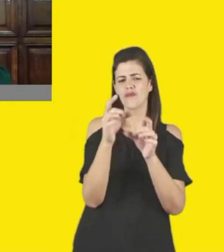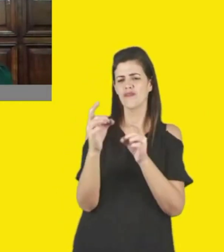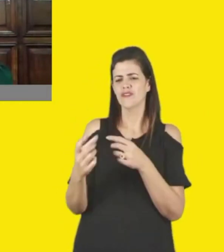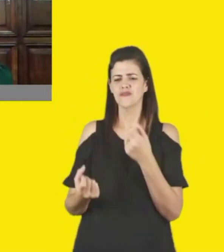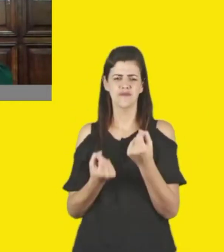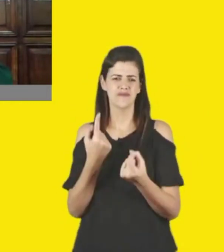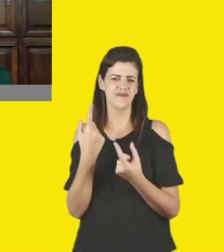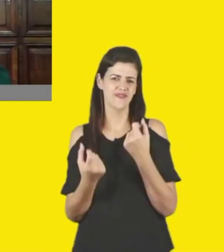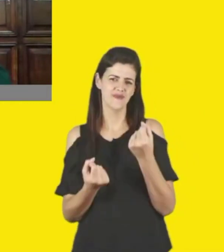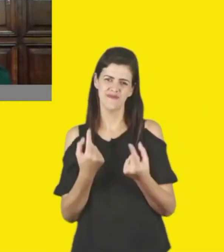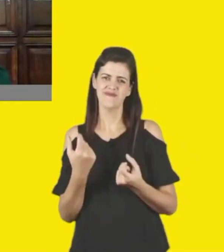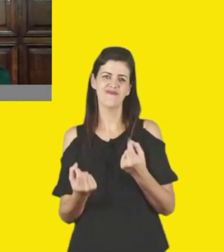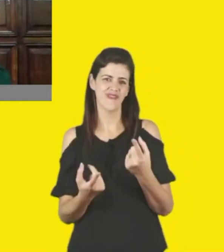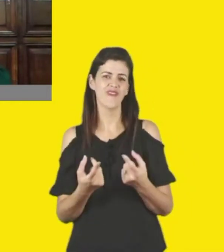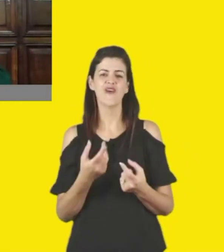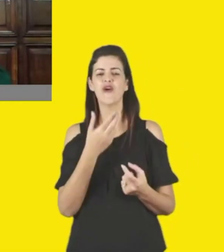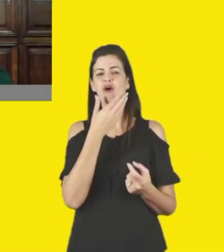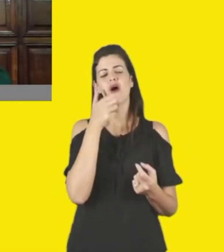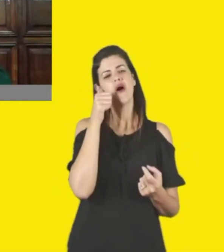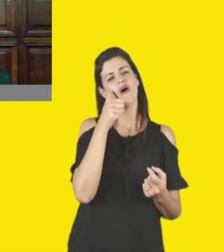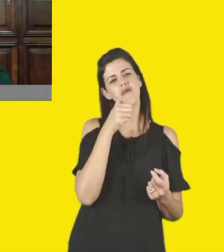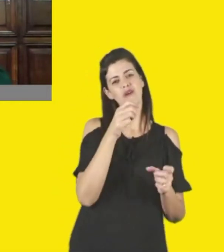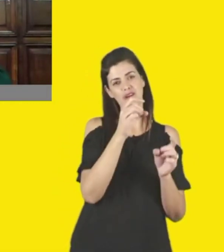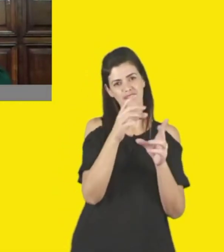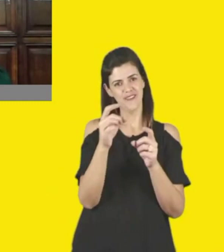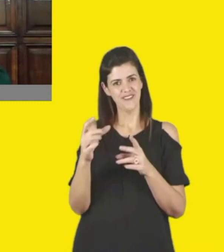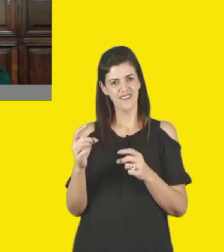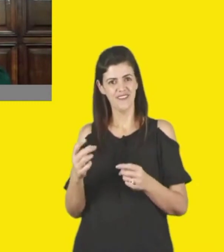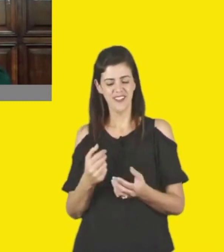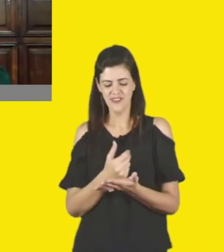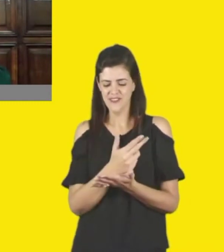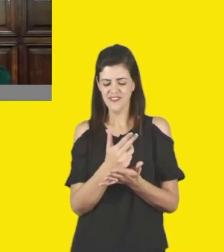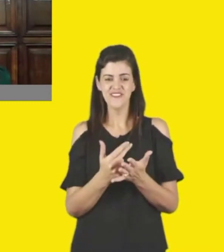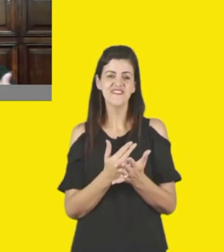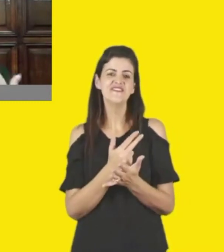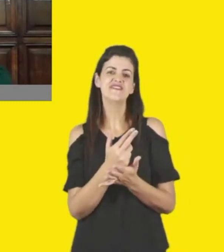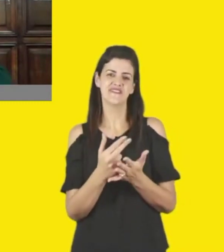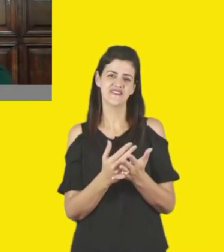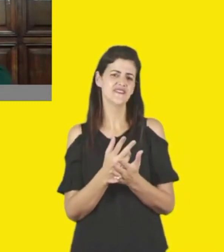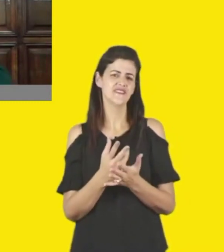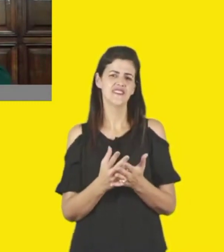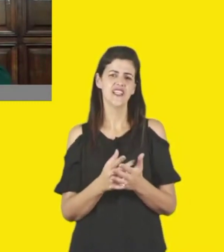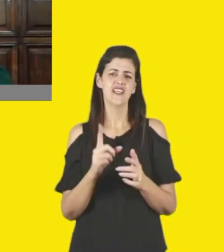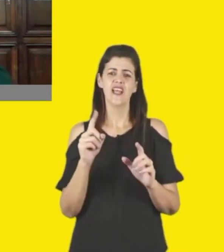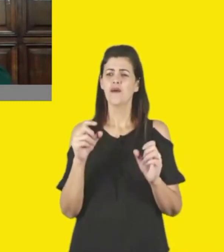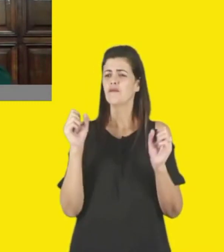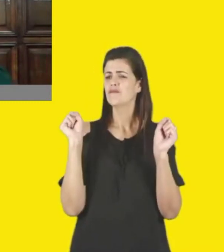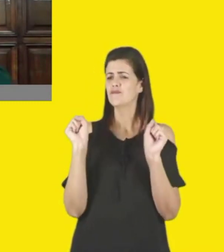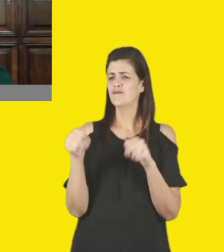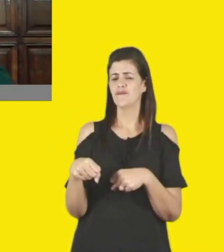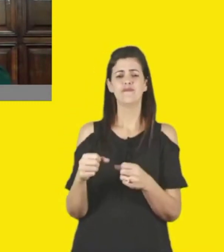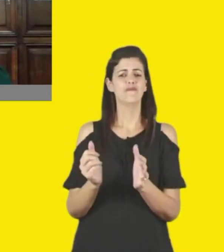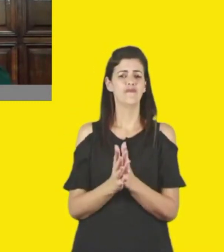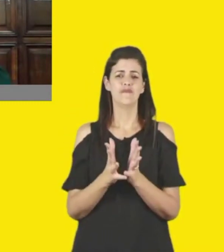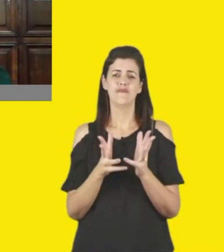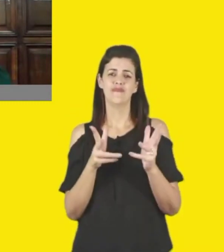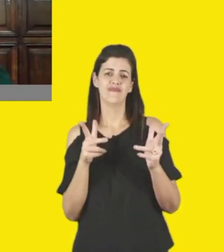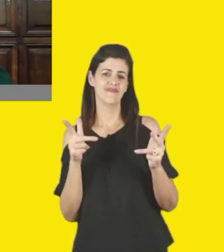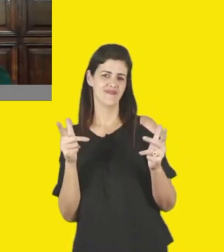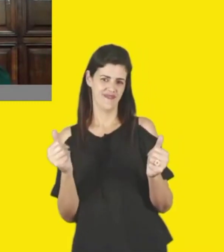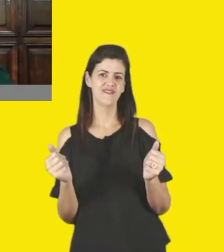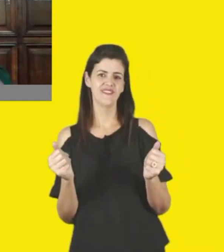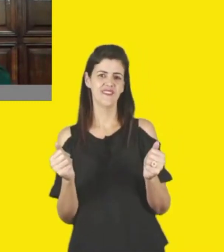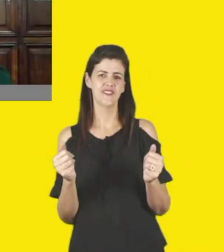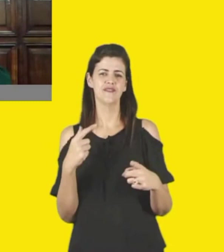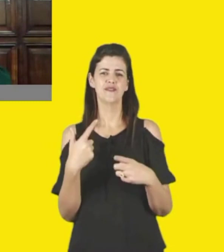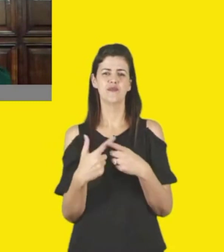né, Rosana, que vai lá, põe ali do lado o seu artesanato, então, esta possibilidade da gente construir muito mais do que